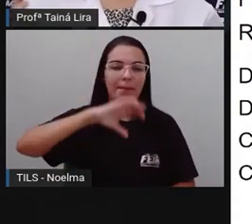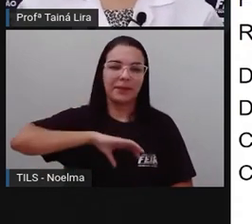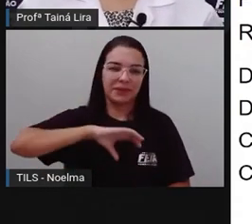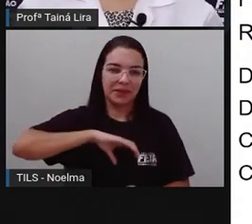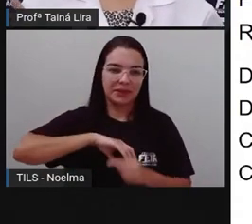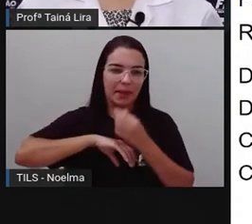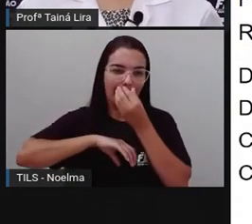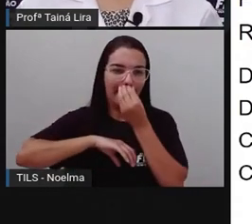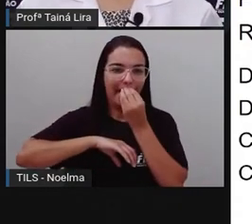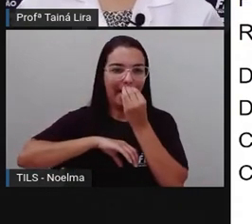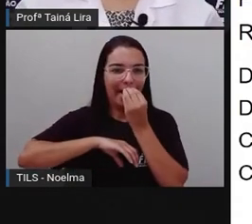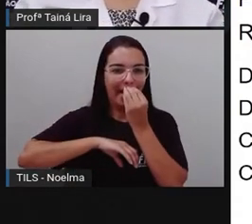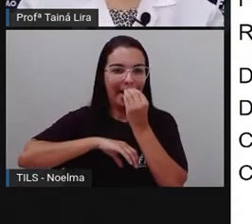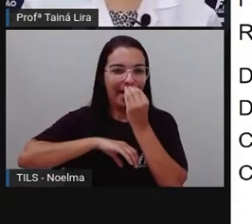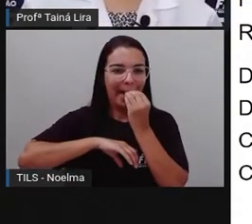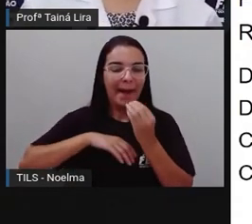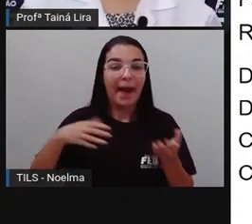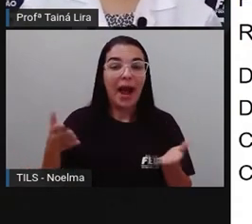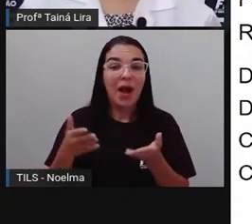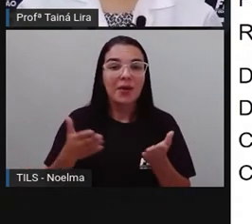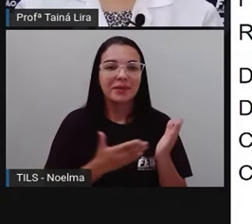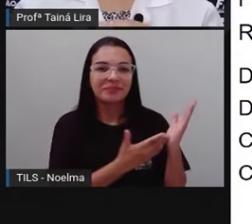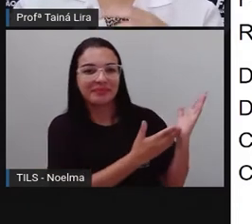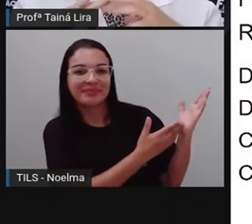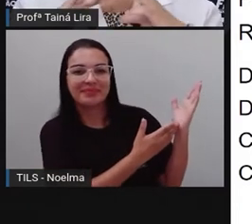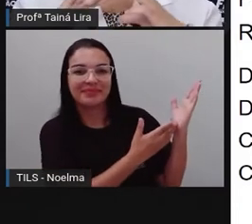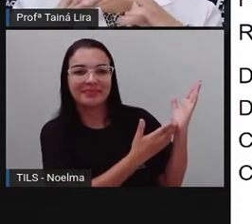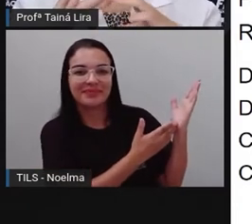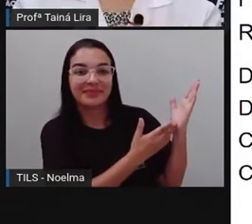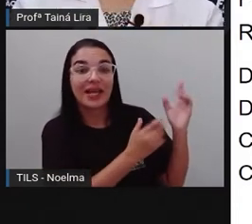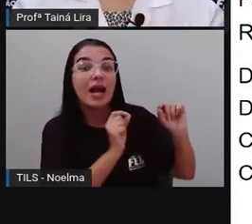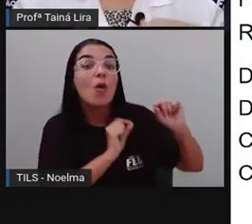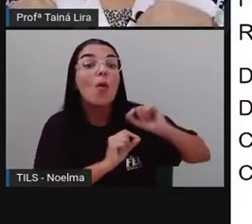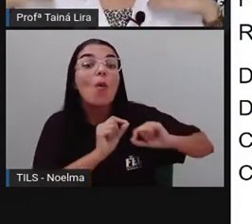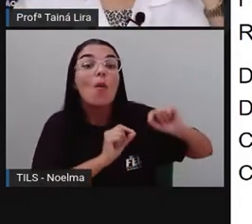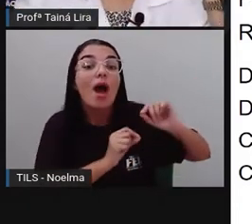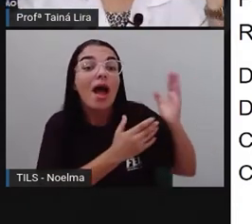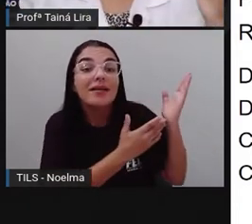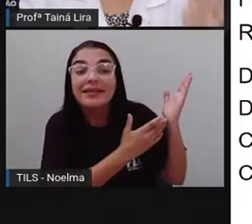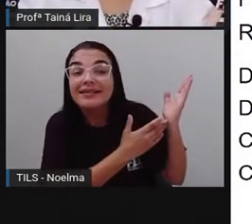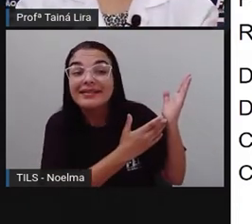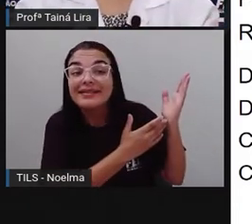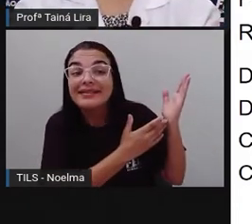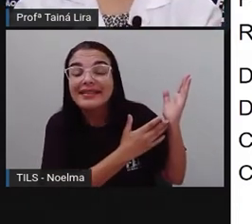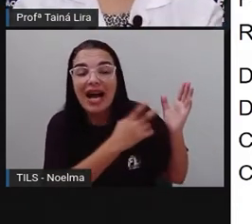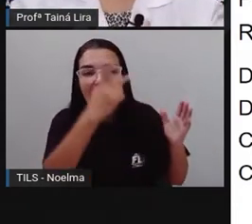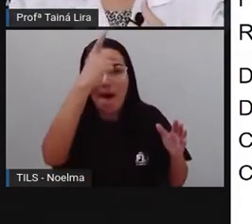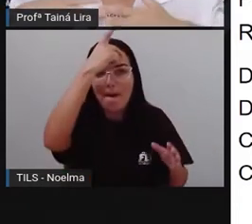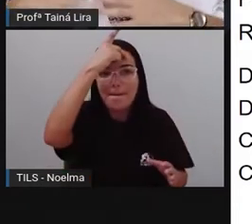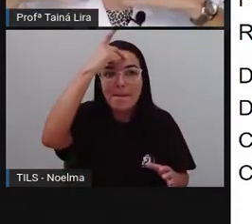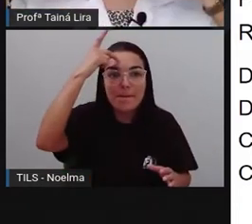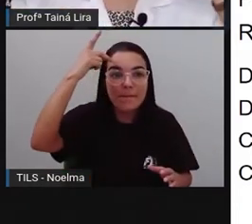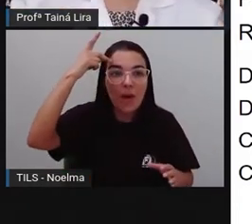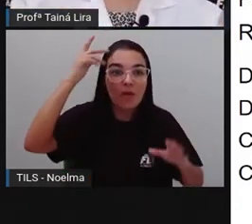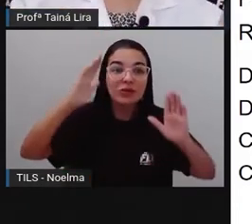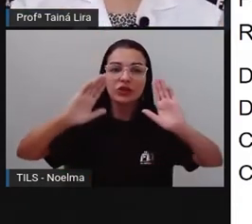Agora, olha lá. Vamos falar do povo que já habitava a terra, que é